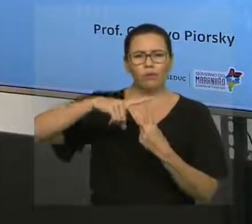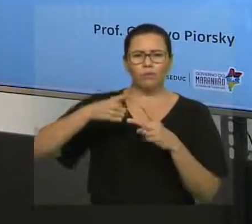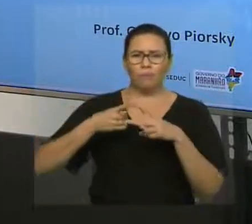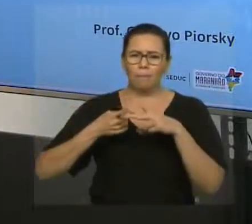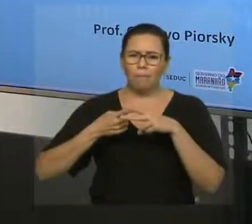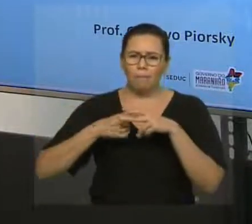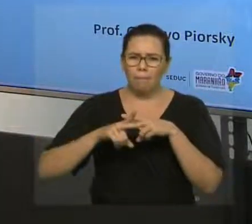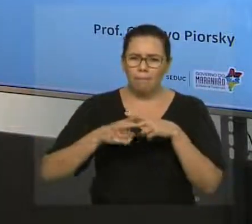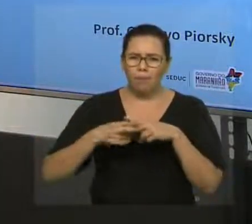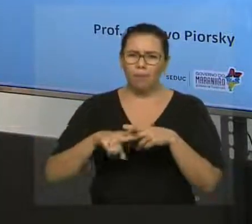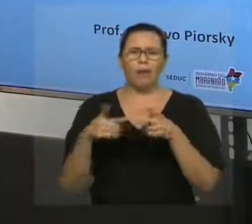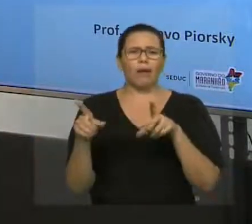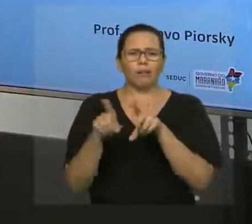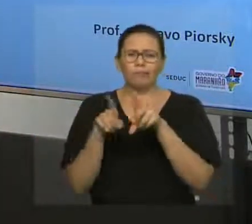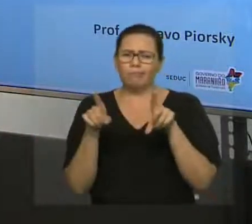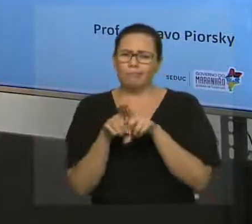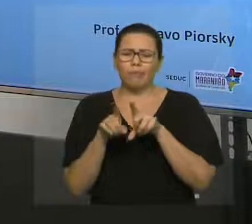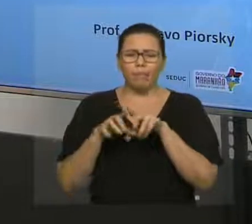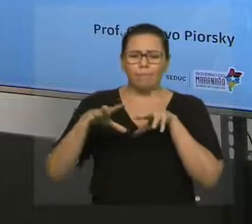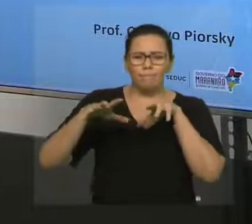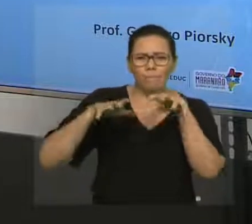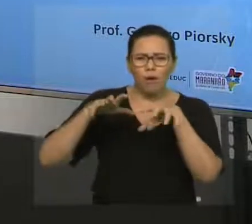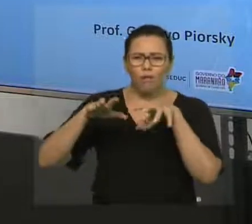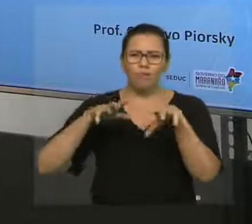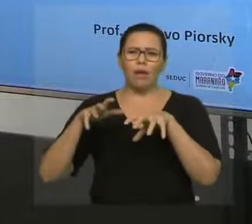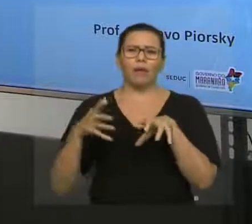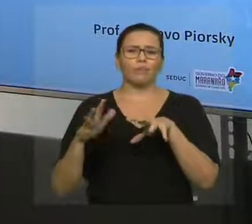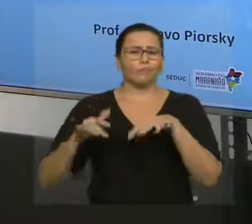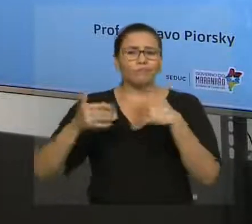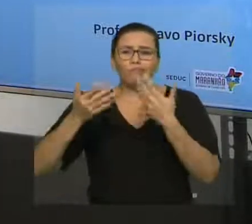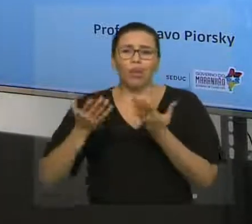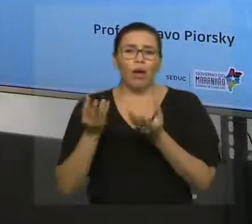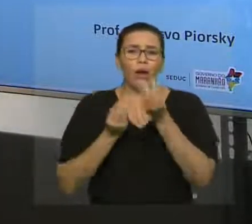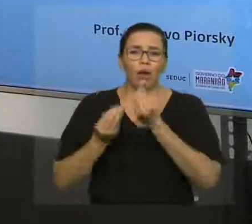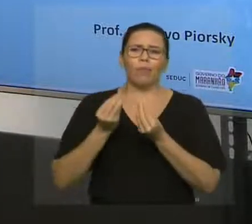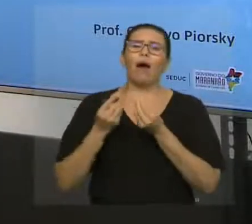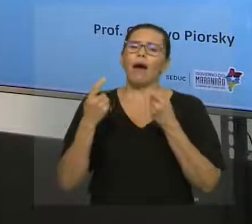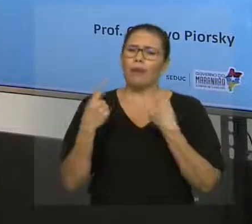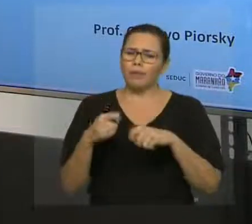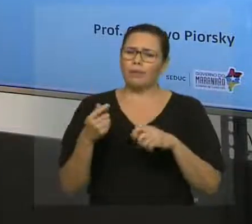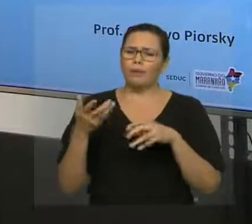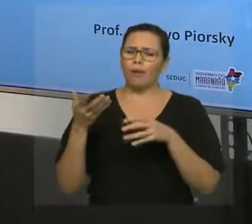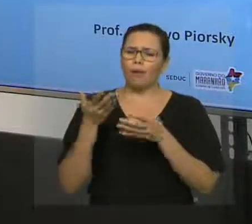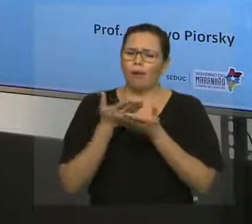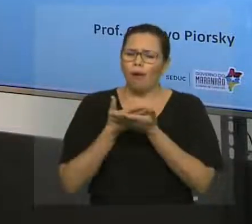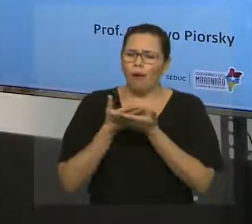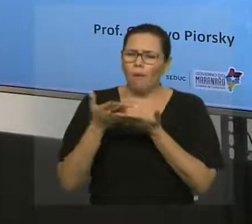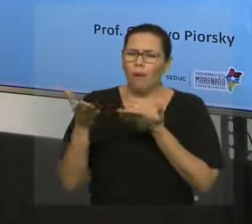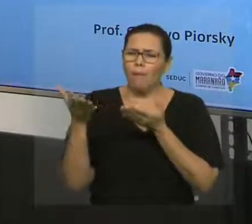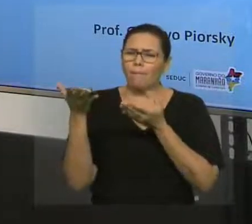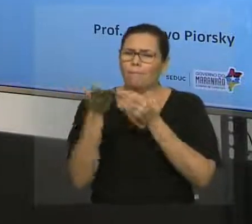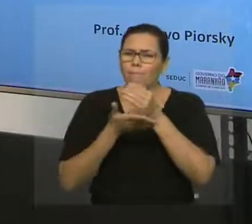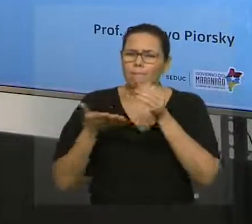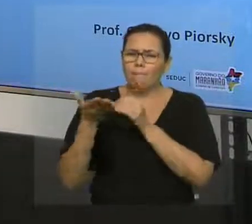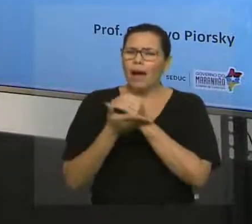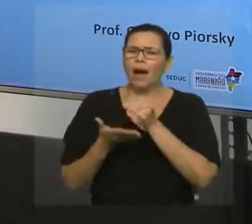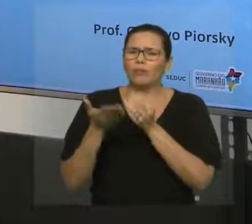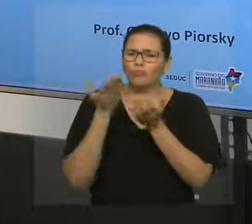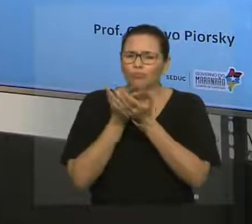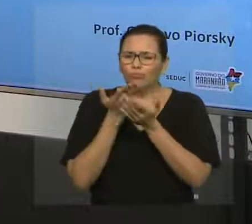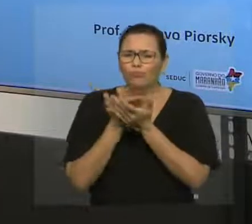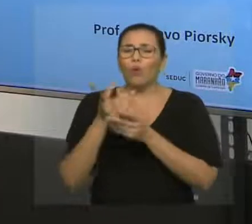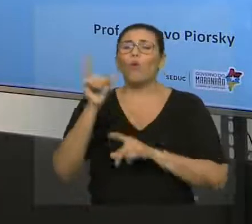movimento, algumas grandezas que aparecem nesses movimentos, a gente precisa ter uma noção básica do que são vetores. E eu preciso que vocês